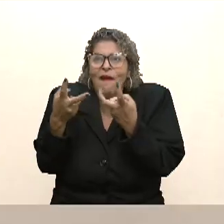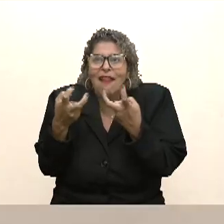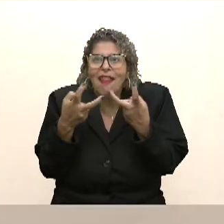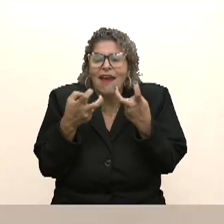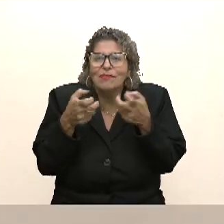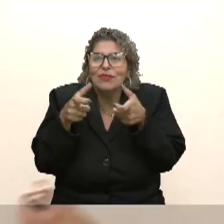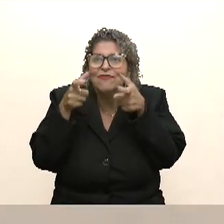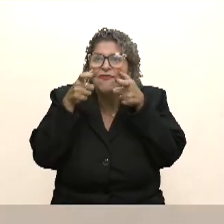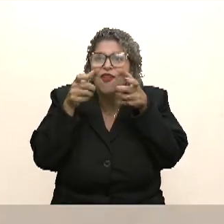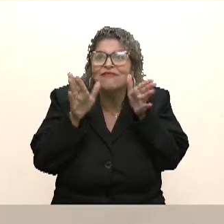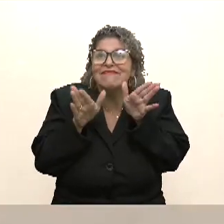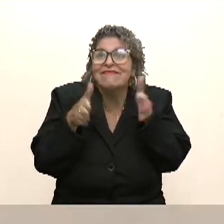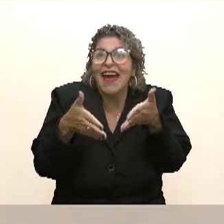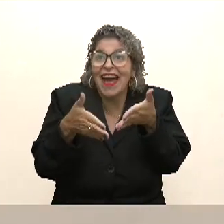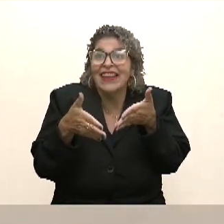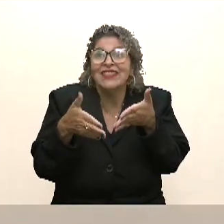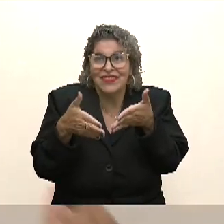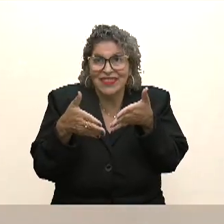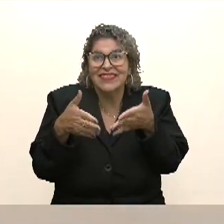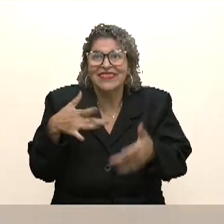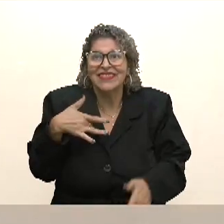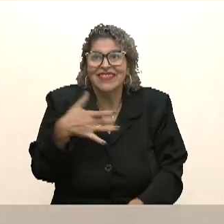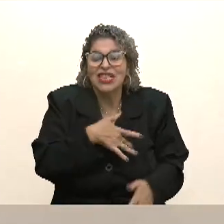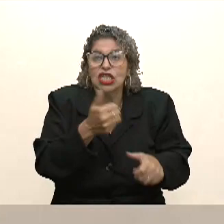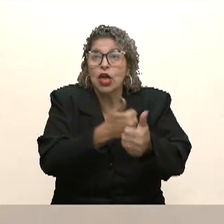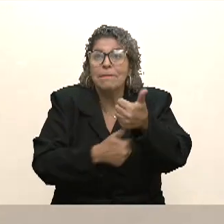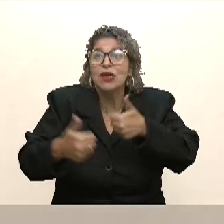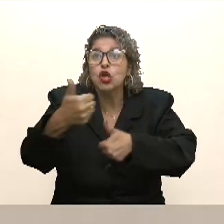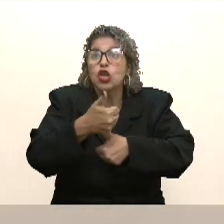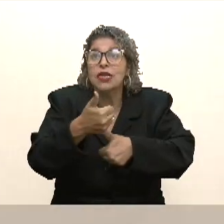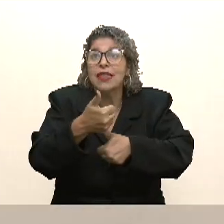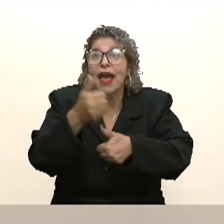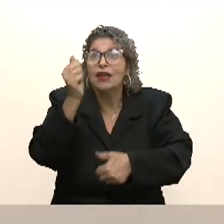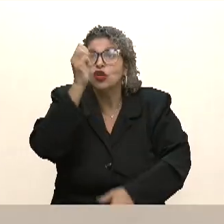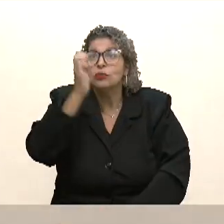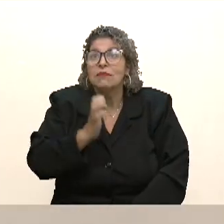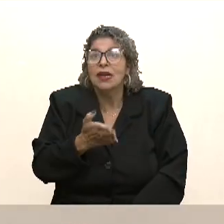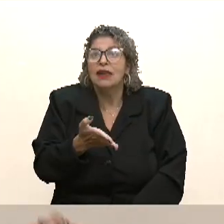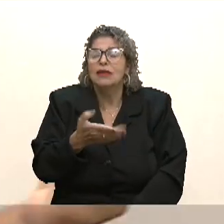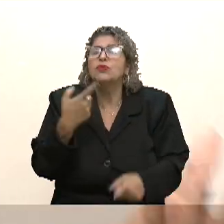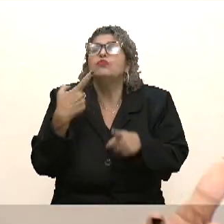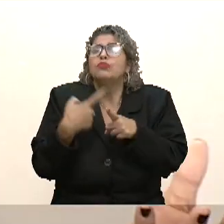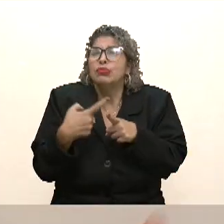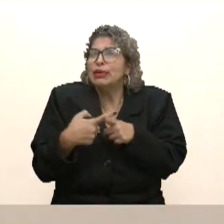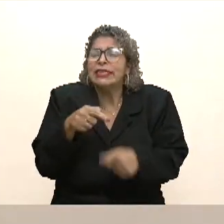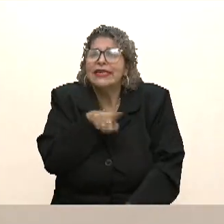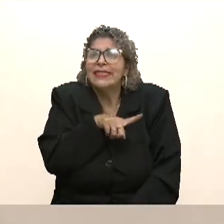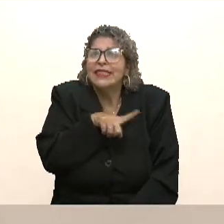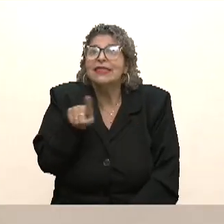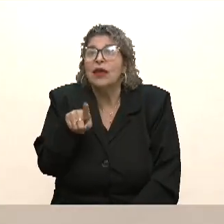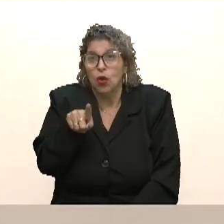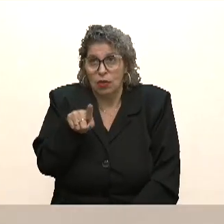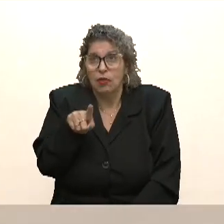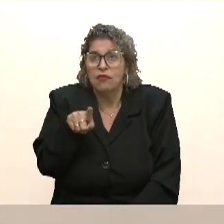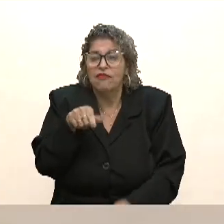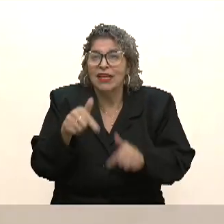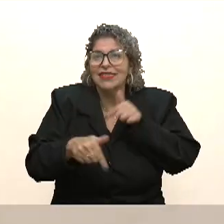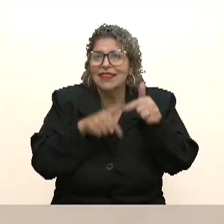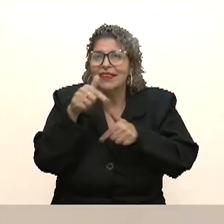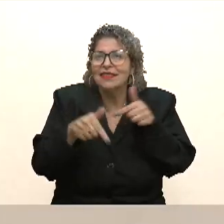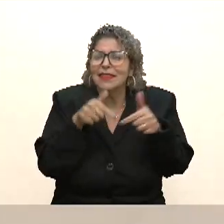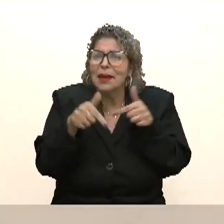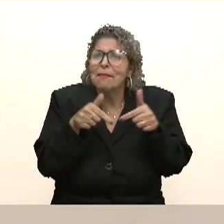atento para a saúde, que é uma coisa que, hoje, é prioridade no país. Então, por que que não, né? A gente fazer esse trabalho de